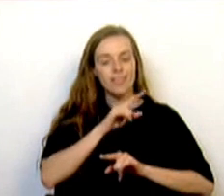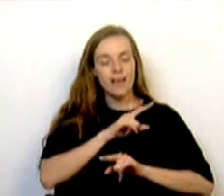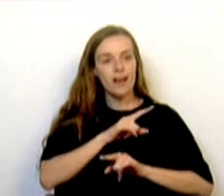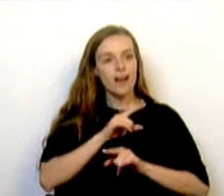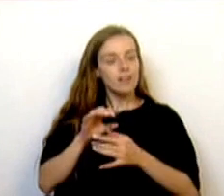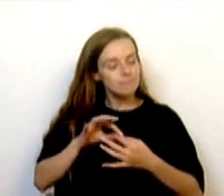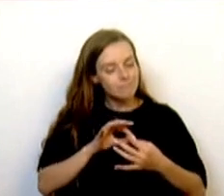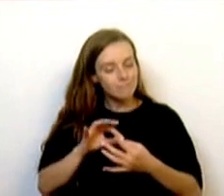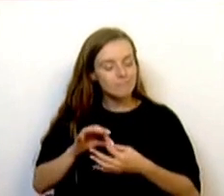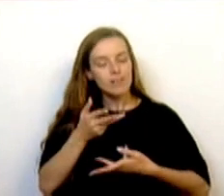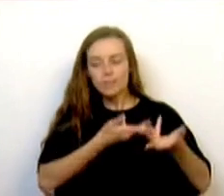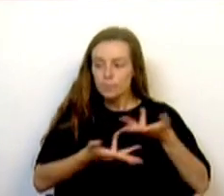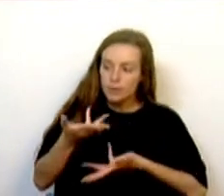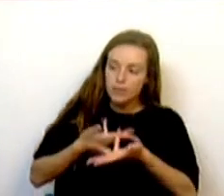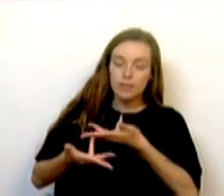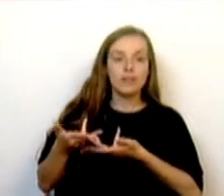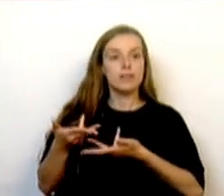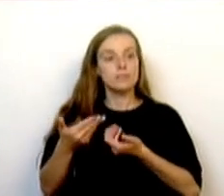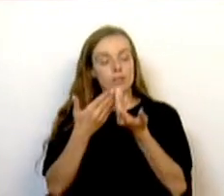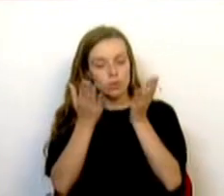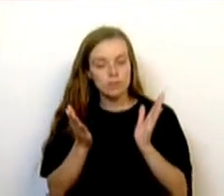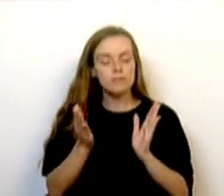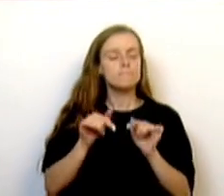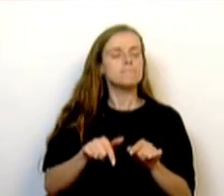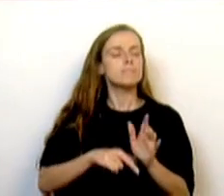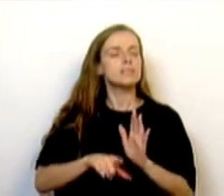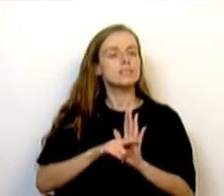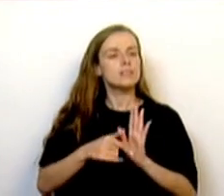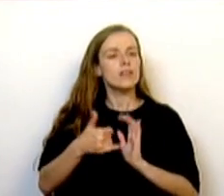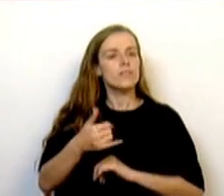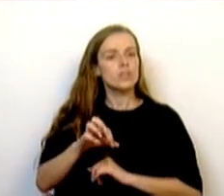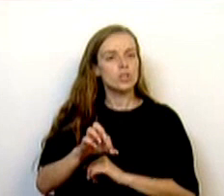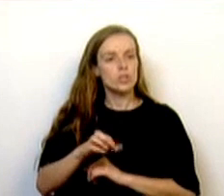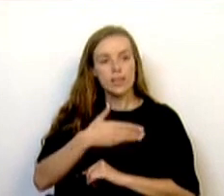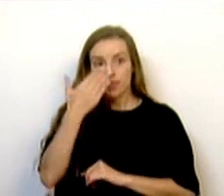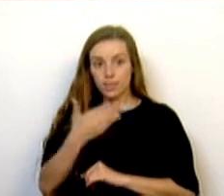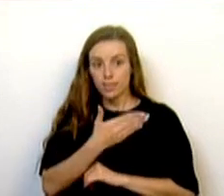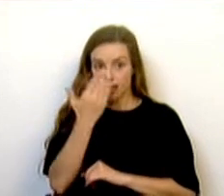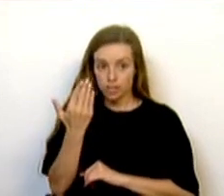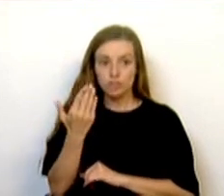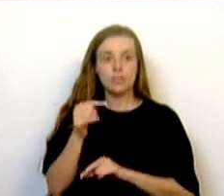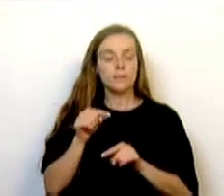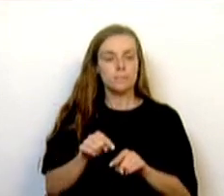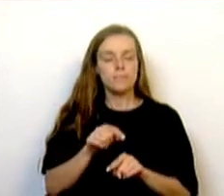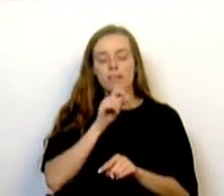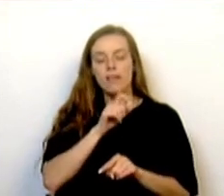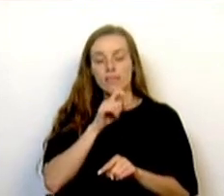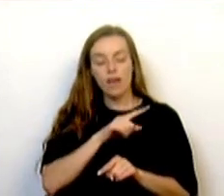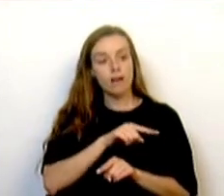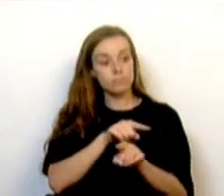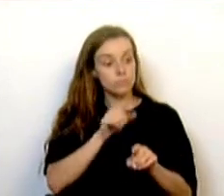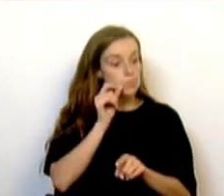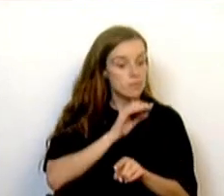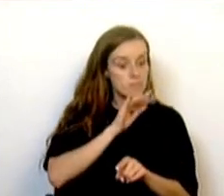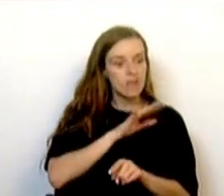e a partilha. É assim através do alargamento da licença parental para os 28 dias ou da medida que permita aos pais acompanhar